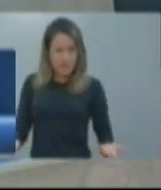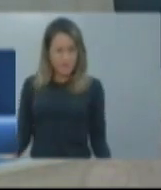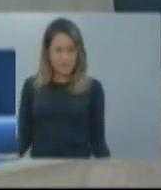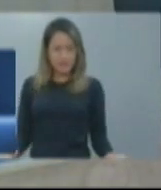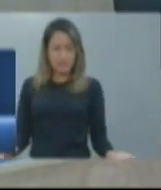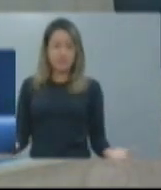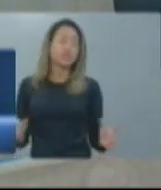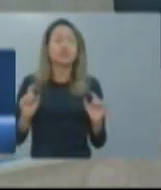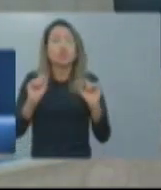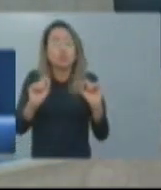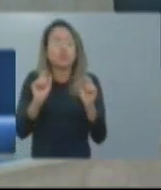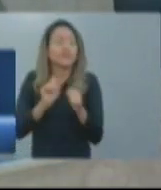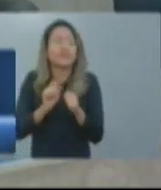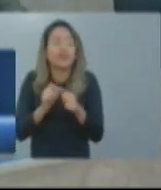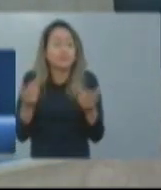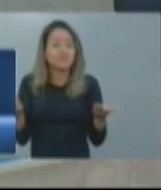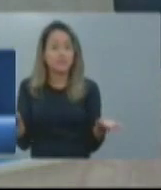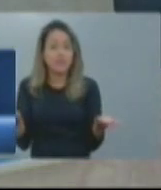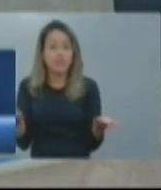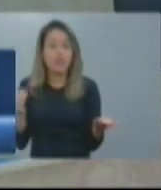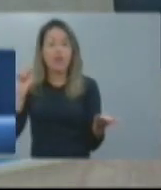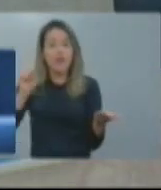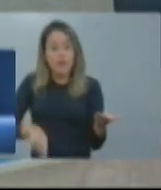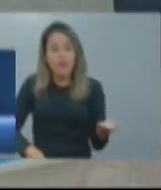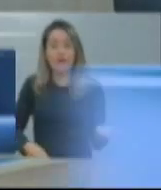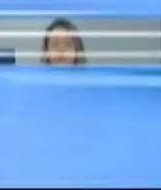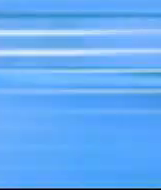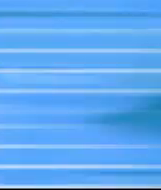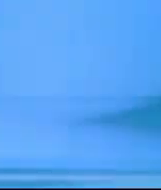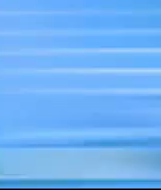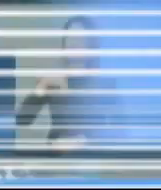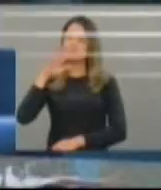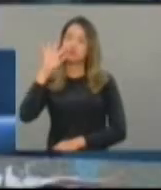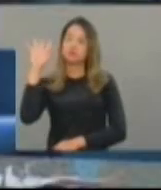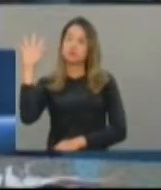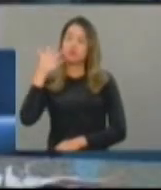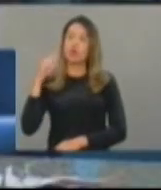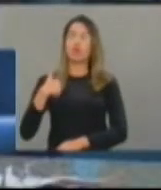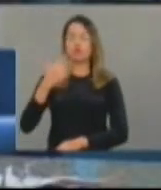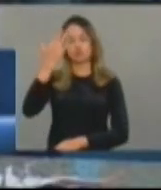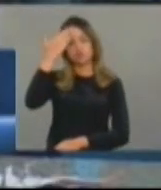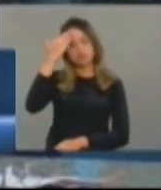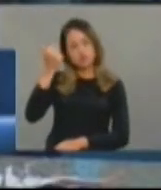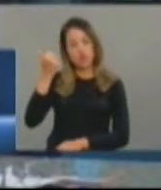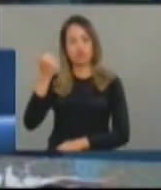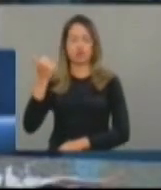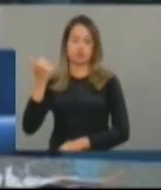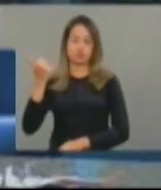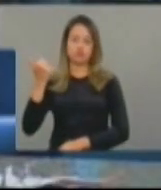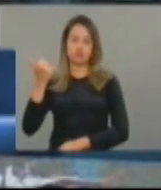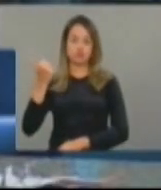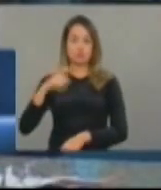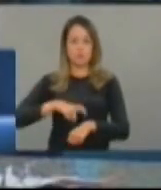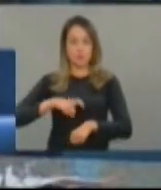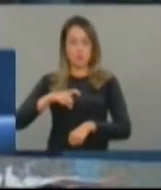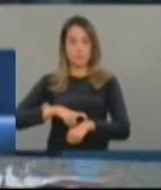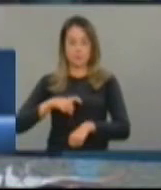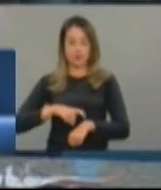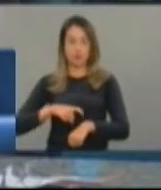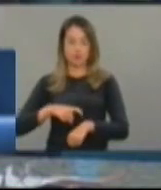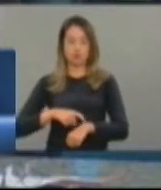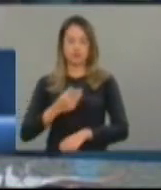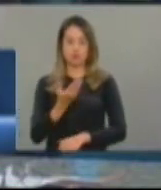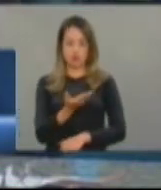é isso? é evitar, é levar o remédio antes da doença chegar. Eu sei que a situação dos centros de